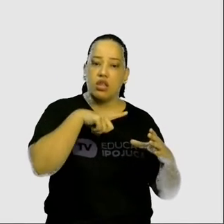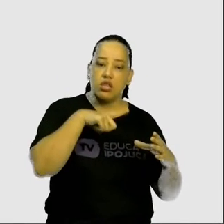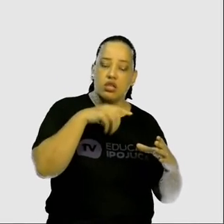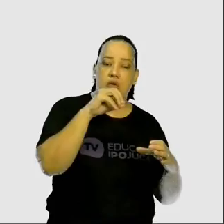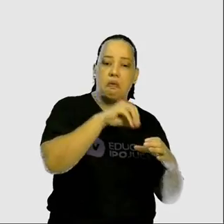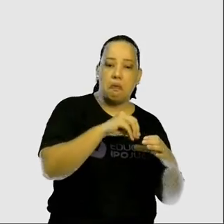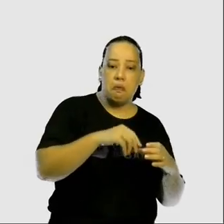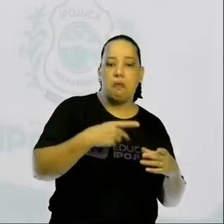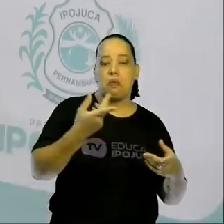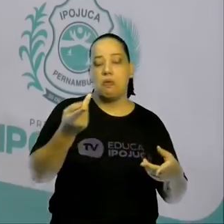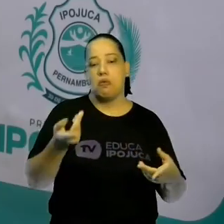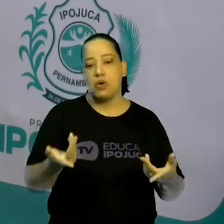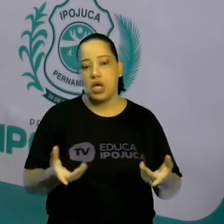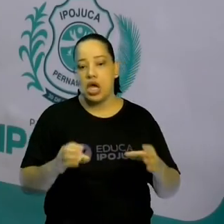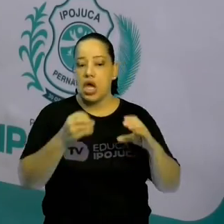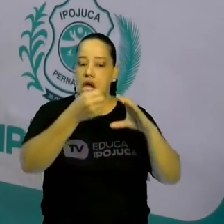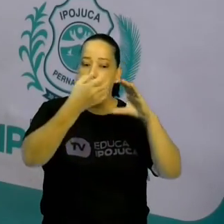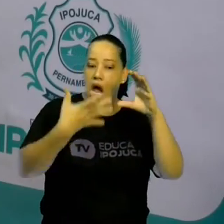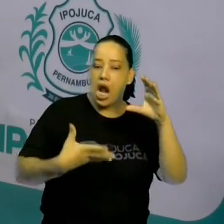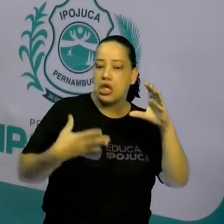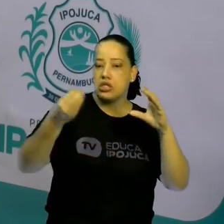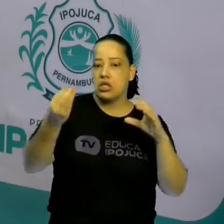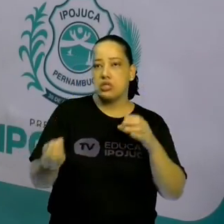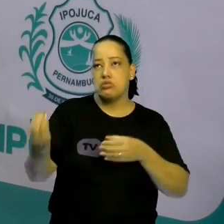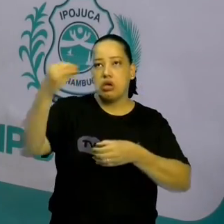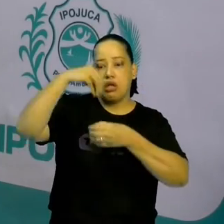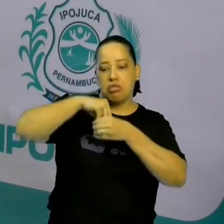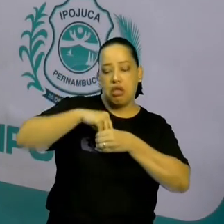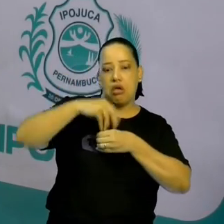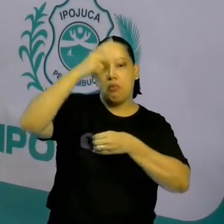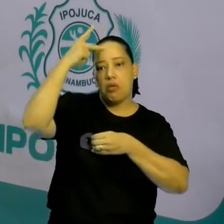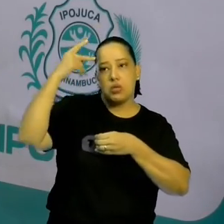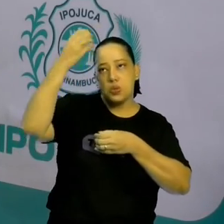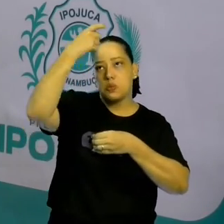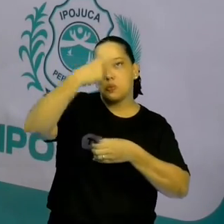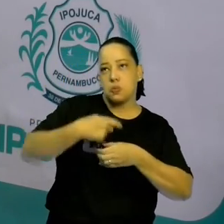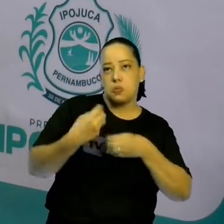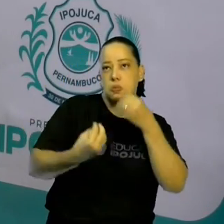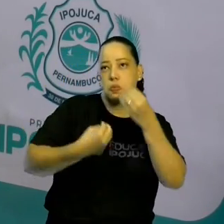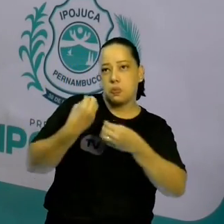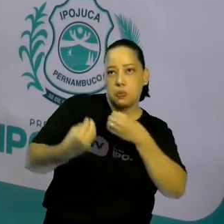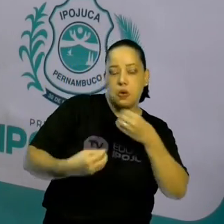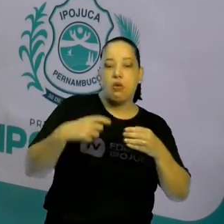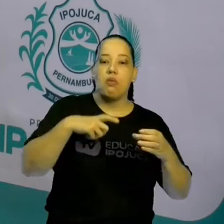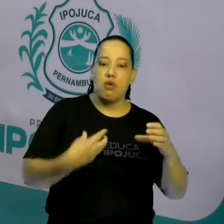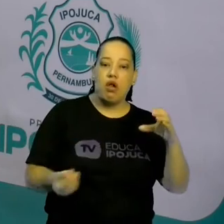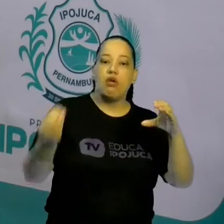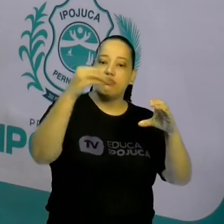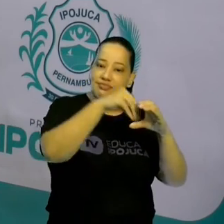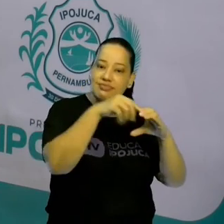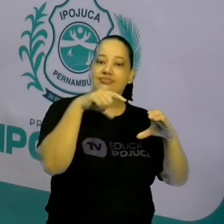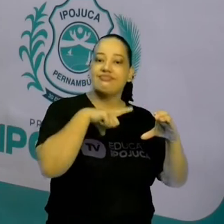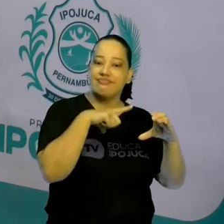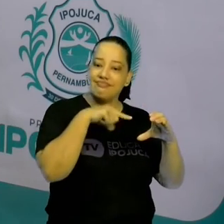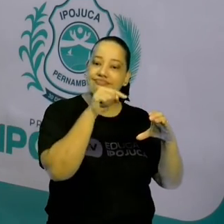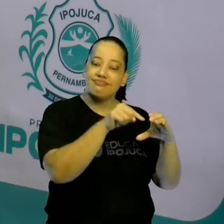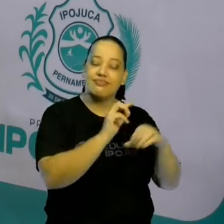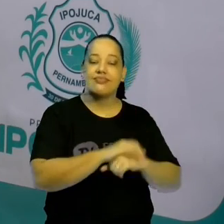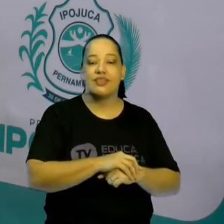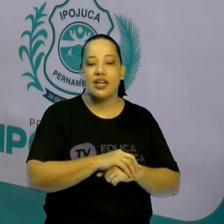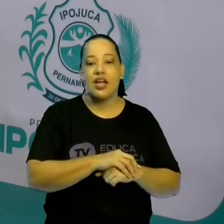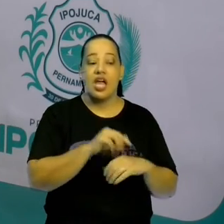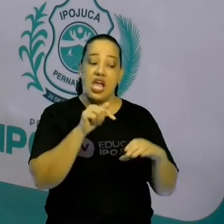as nossas características. Que estão ali guardadinhas, através dos nossos cromossomos. Então, ele